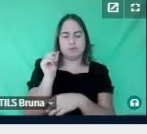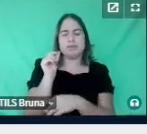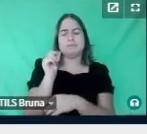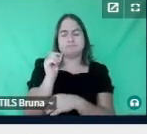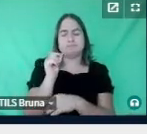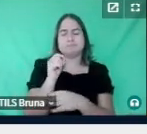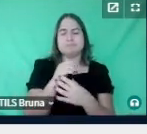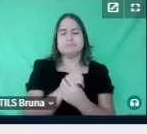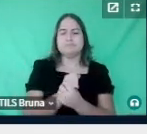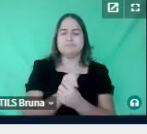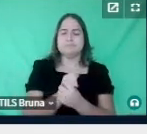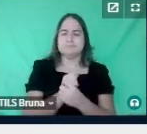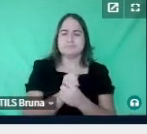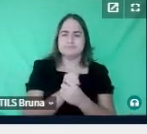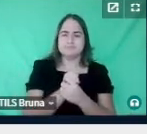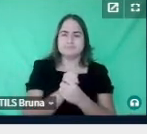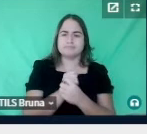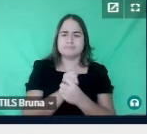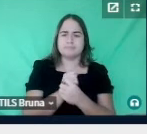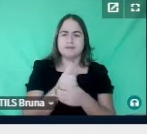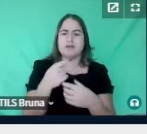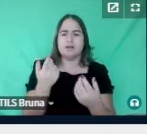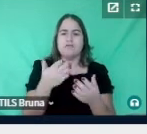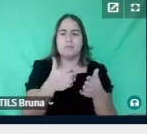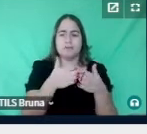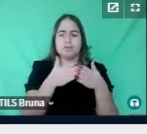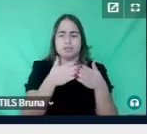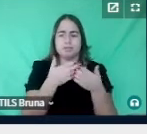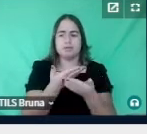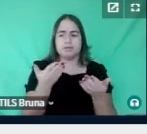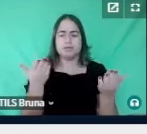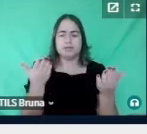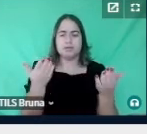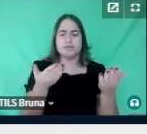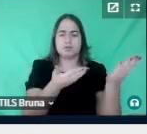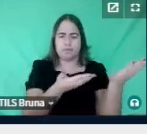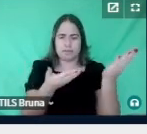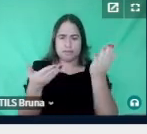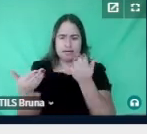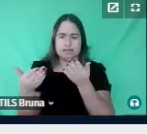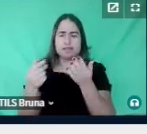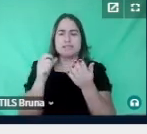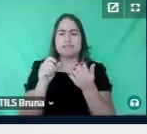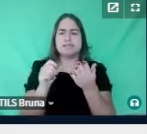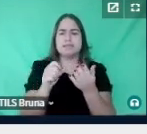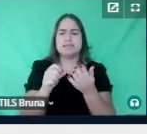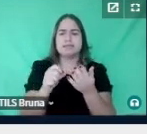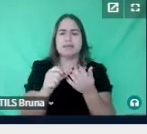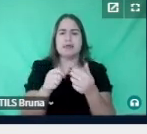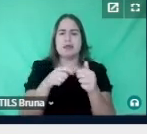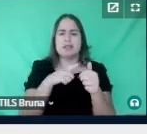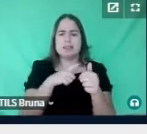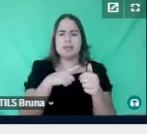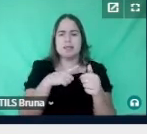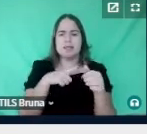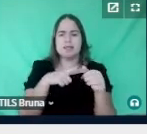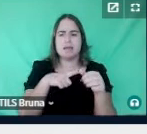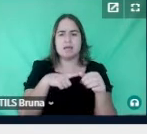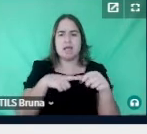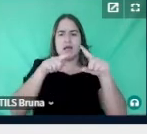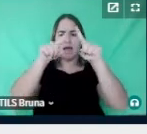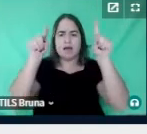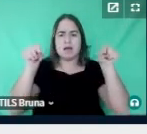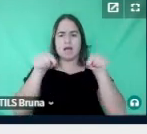veredito. E aí eu vou pedir para vocês, para os convidados, que mantenham as suas câmeras fechadas,